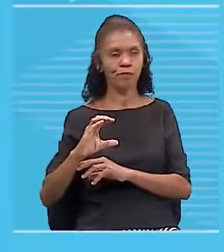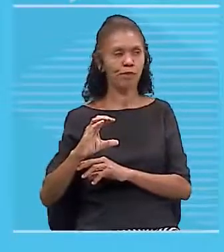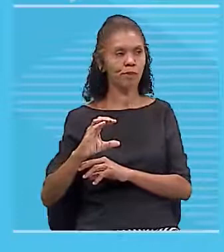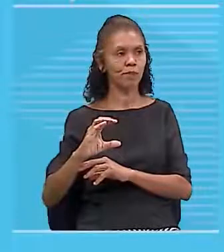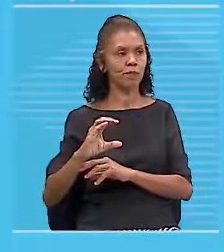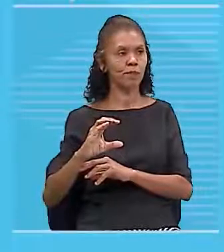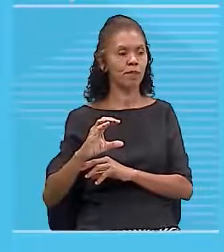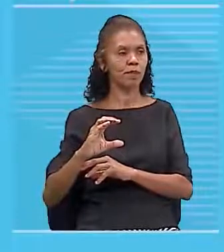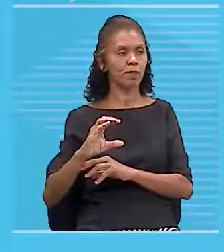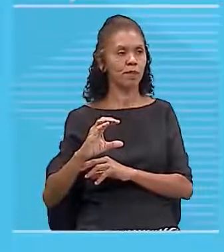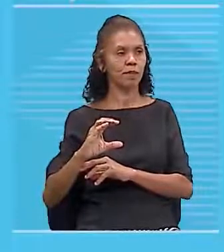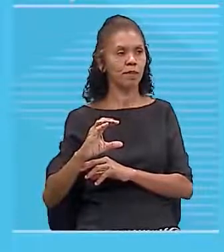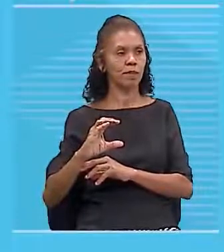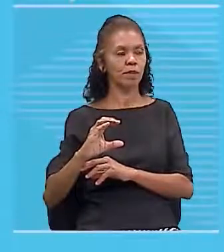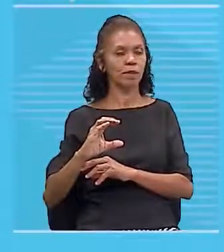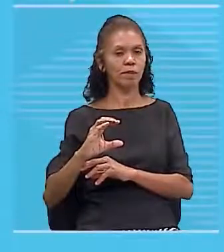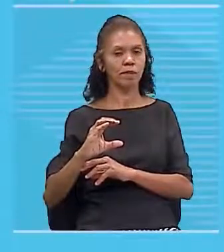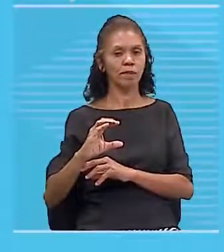desses símbolos agora.